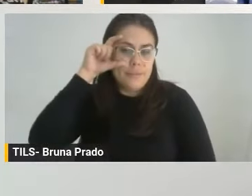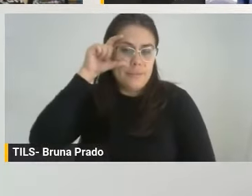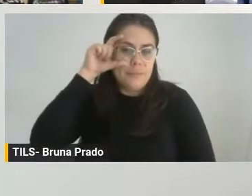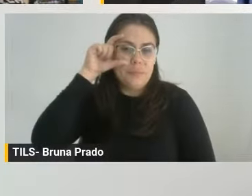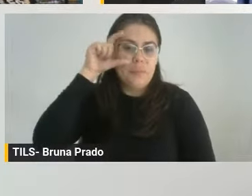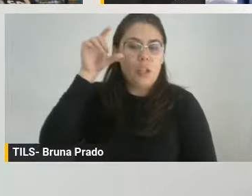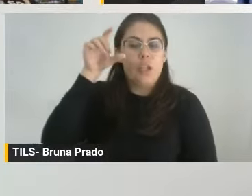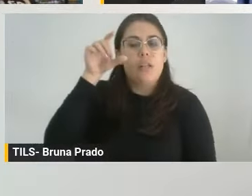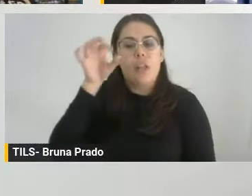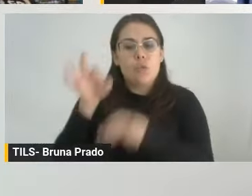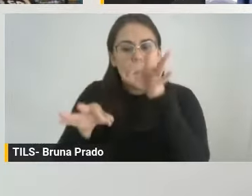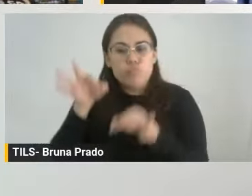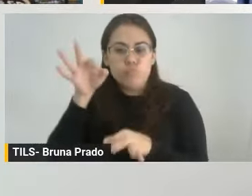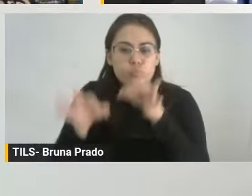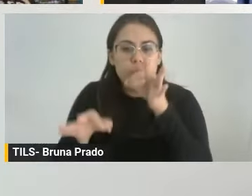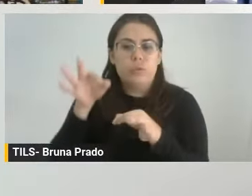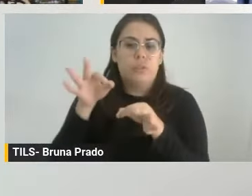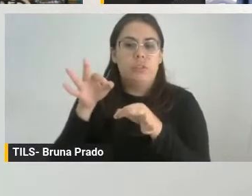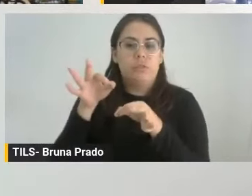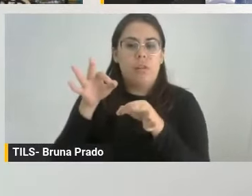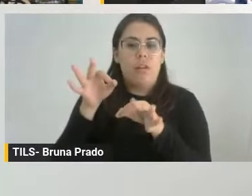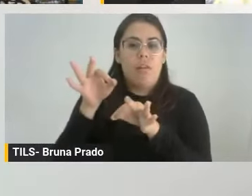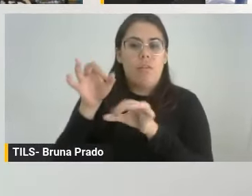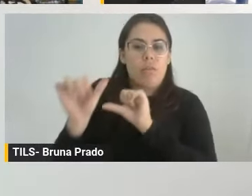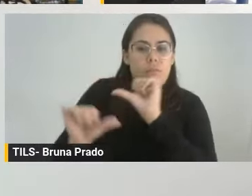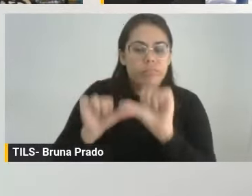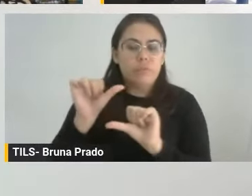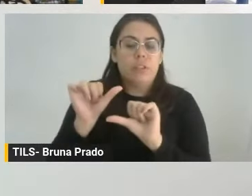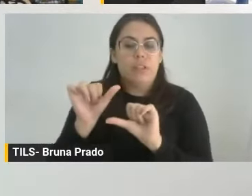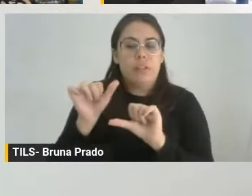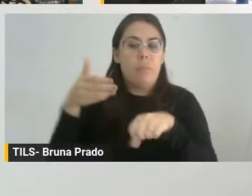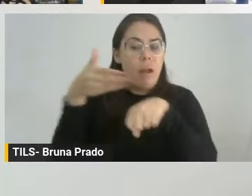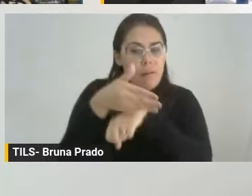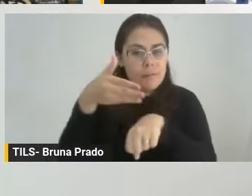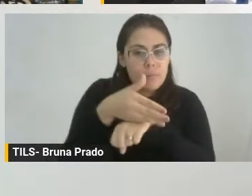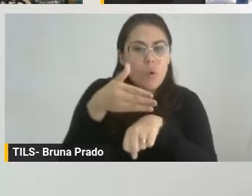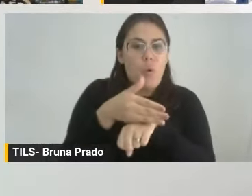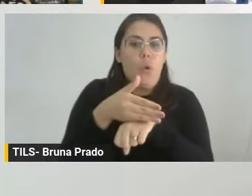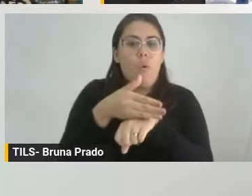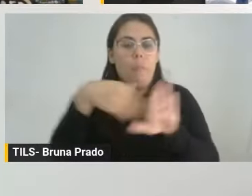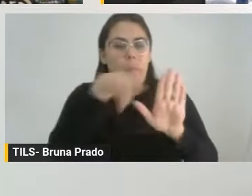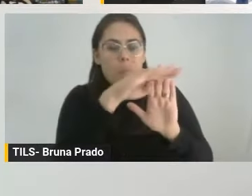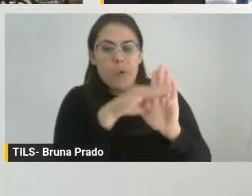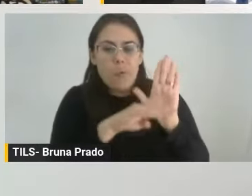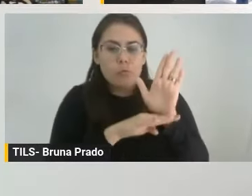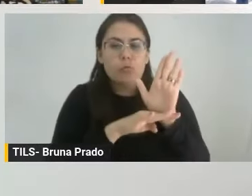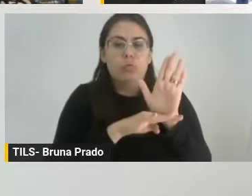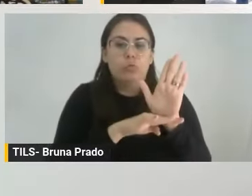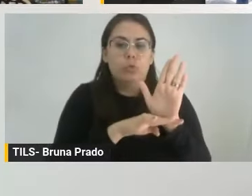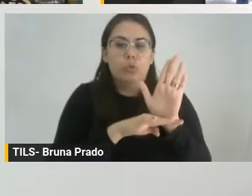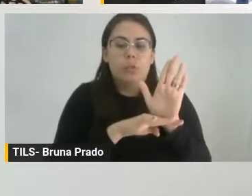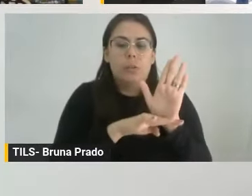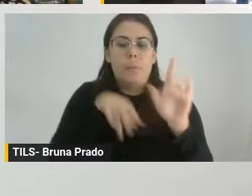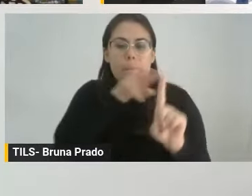e participou do Grupo de Trabalho do Conselho Nacional de Justiça na produção do Protocolo para Julgamento com Perspectiva